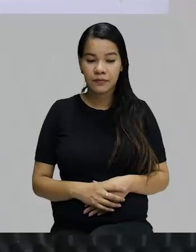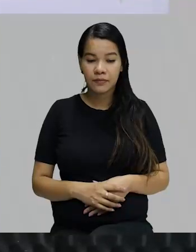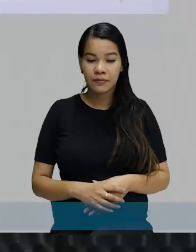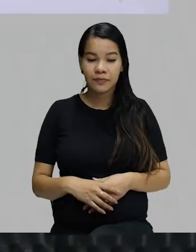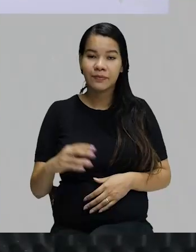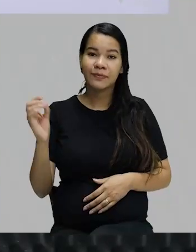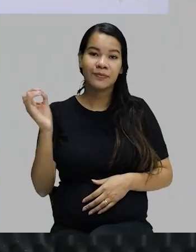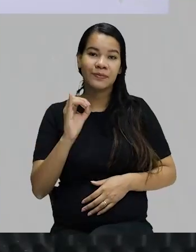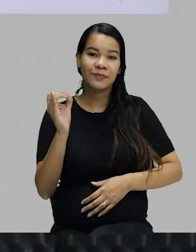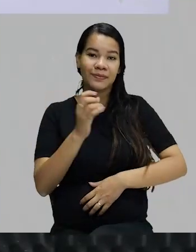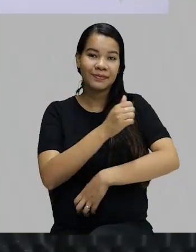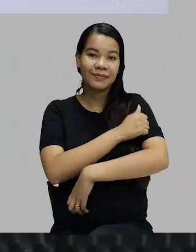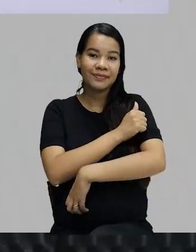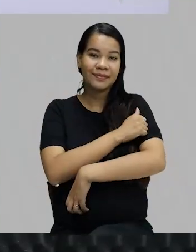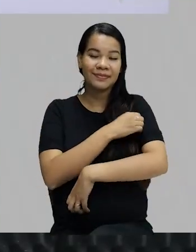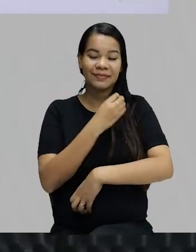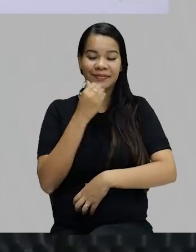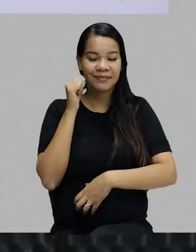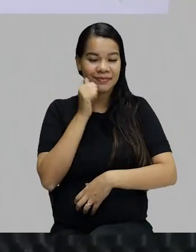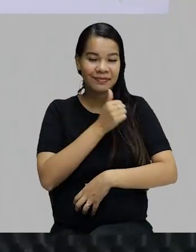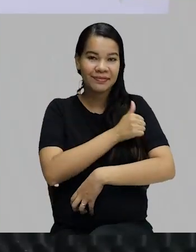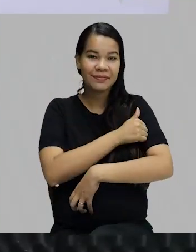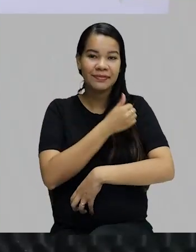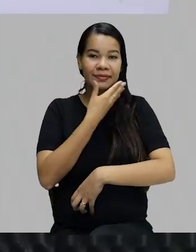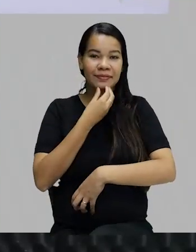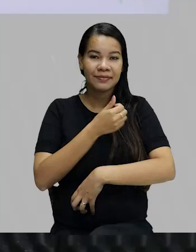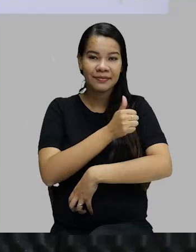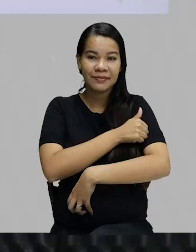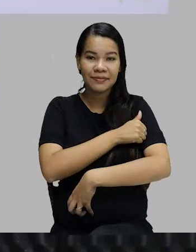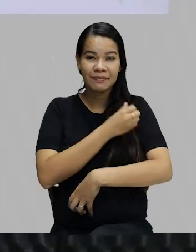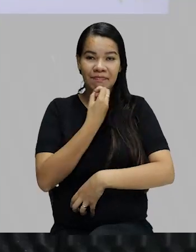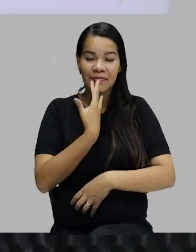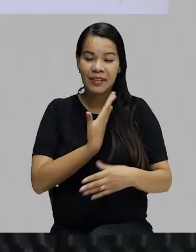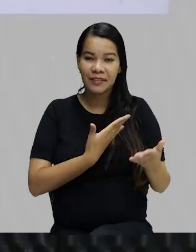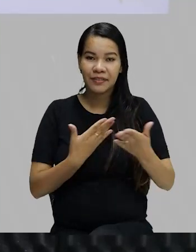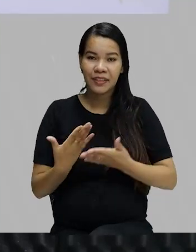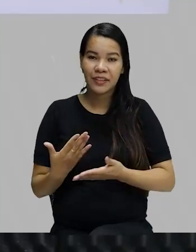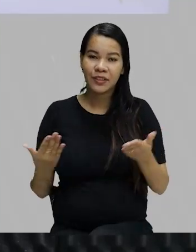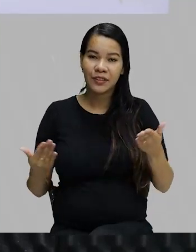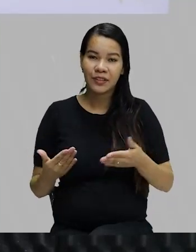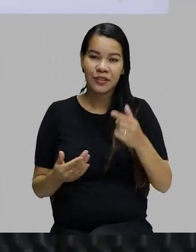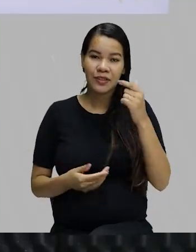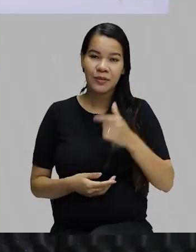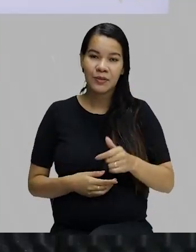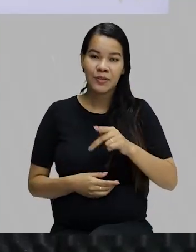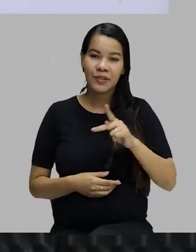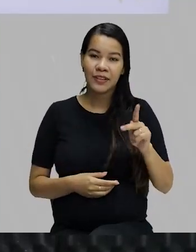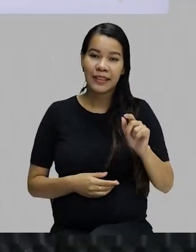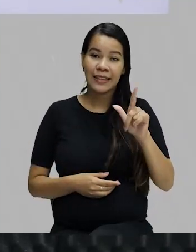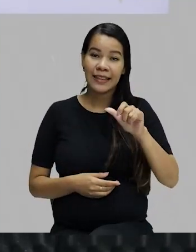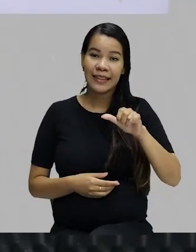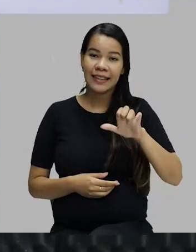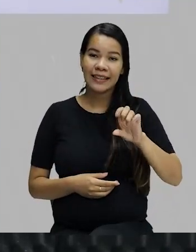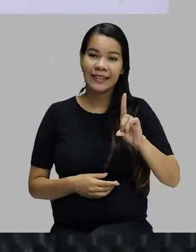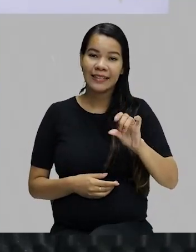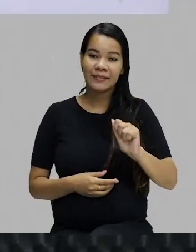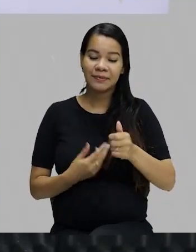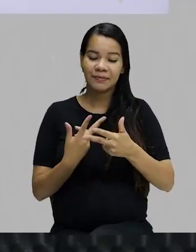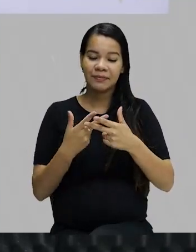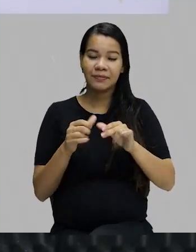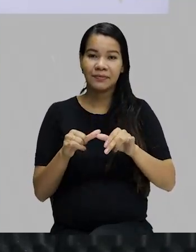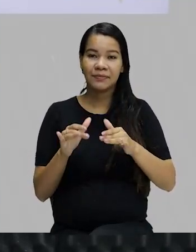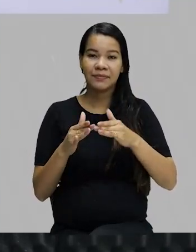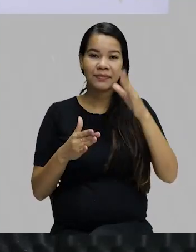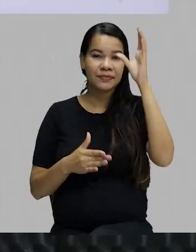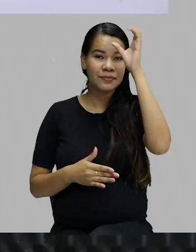Olá, chicos e ticas, bem-vindos à La Clássica Espanhola e hoje a professora Leda Jane é aqui no hashtag Fica em Casa Aprendendo, na TV